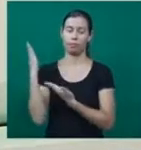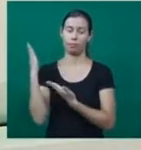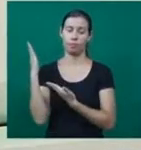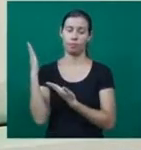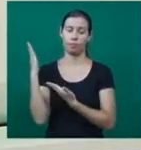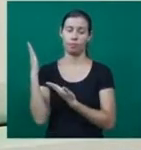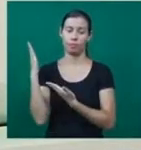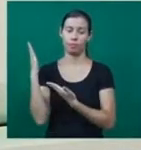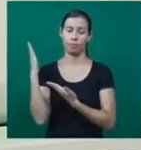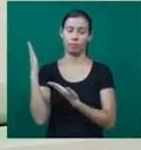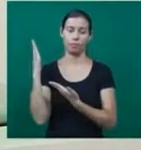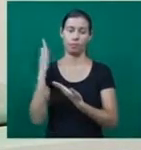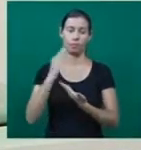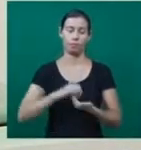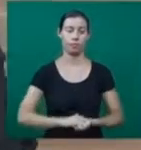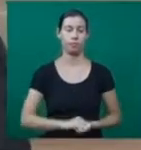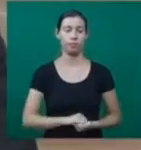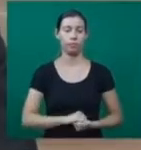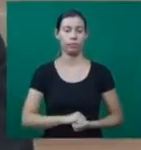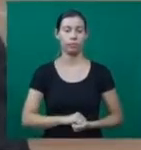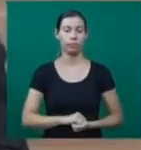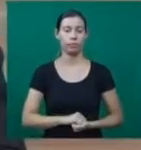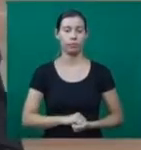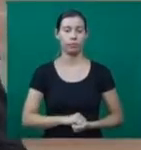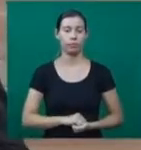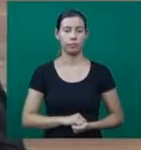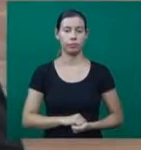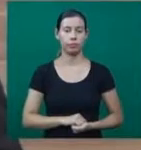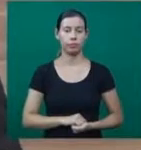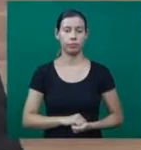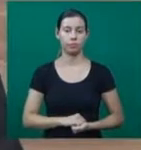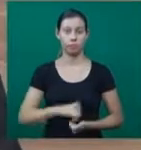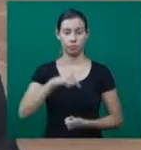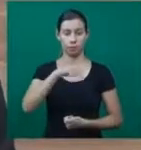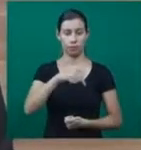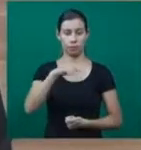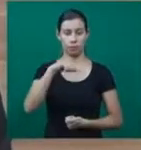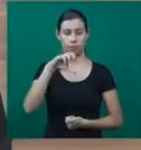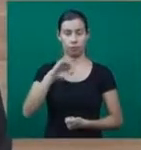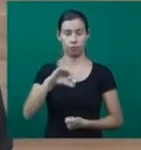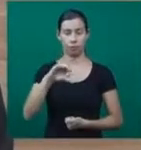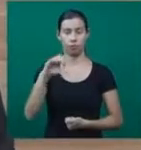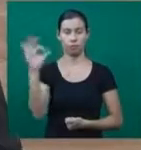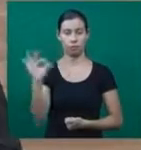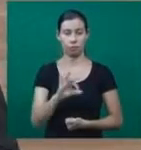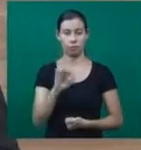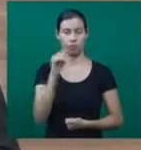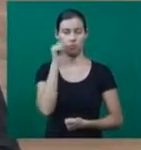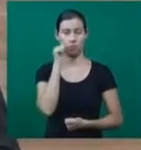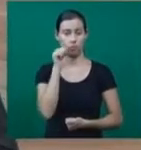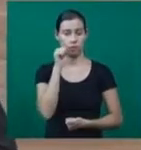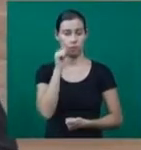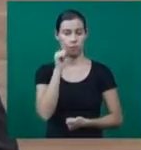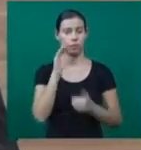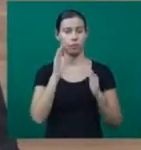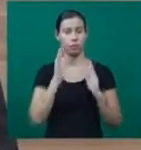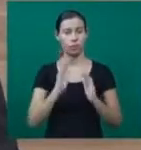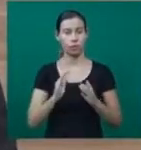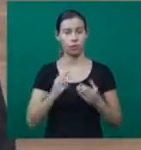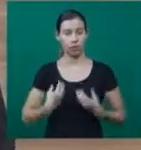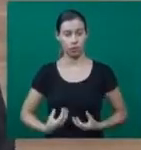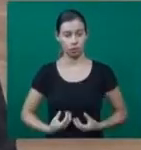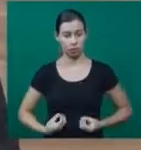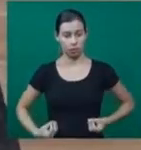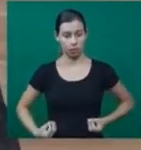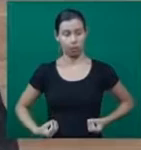-2583. 79% das mulheres brasileiras fizeram algum tipo de método contraceptivo.